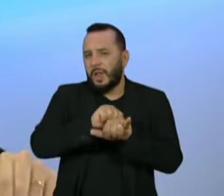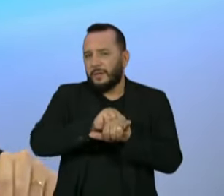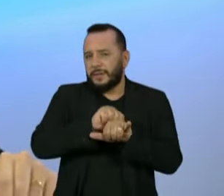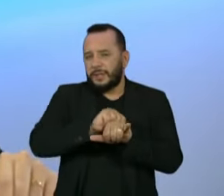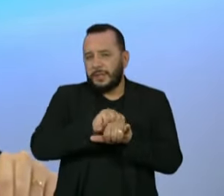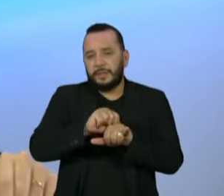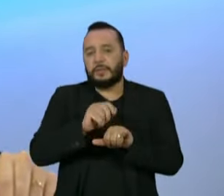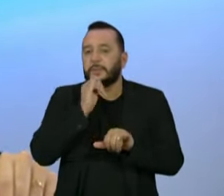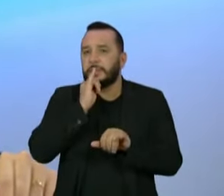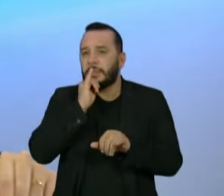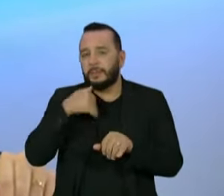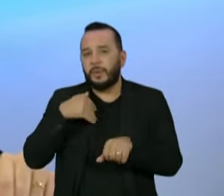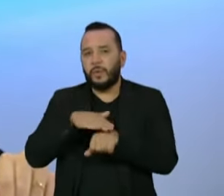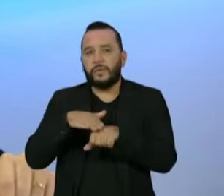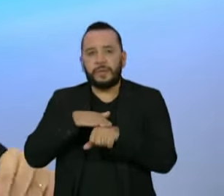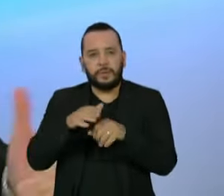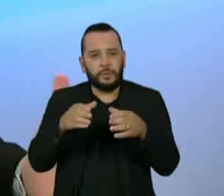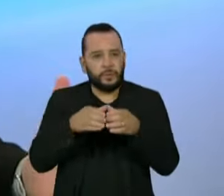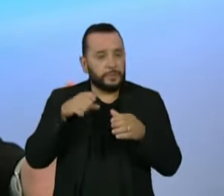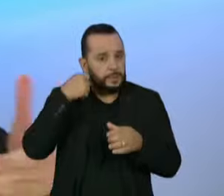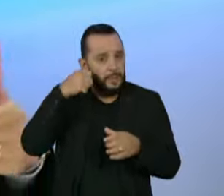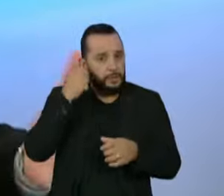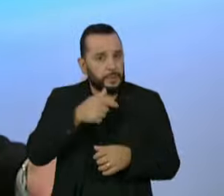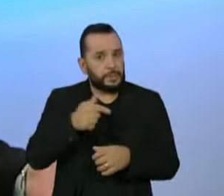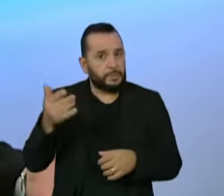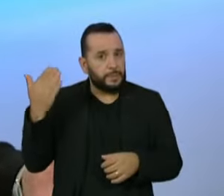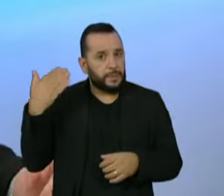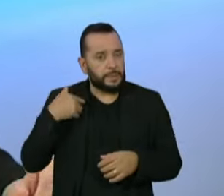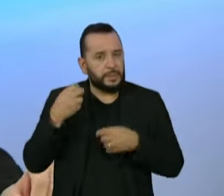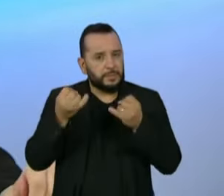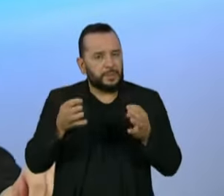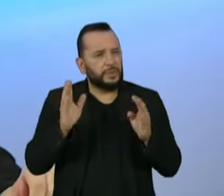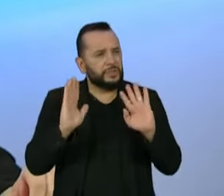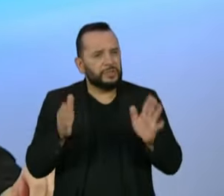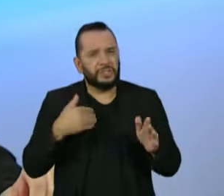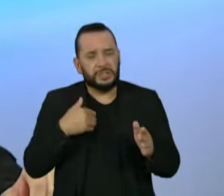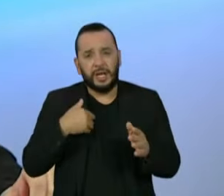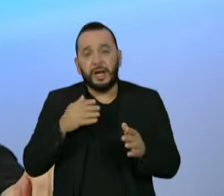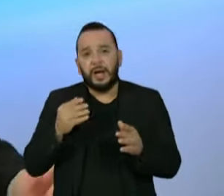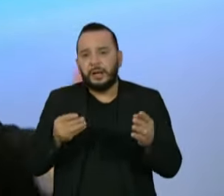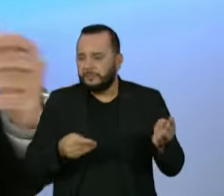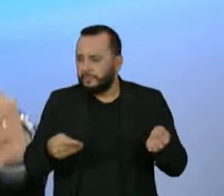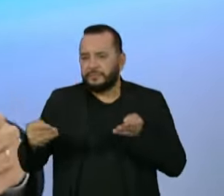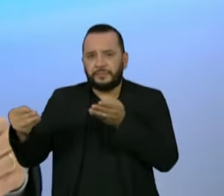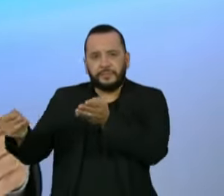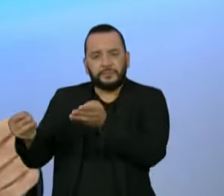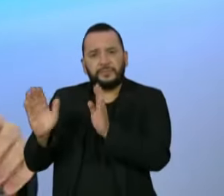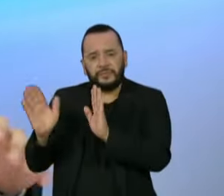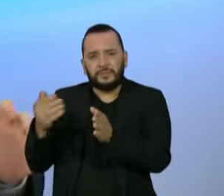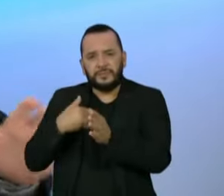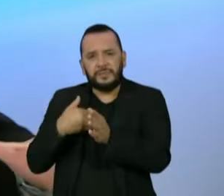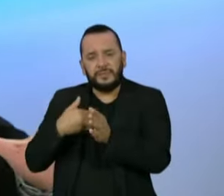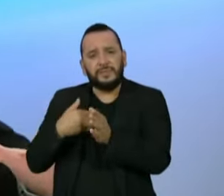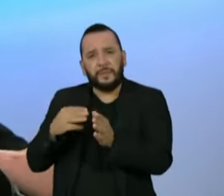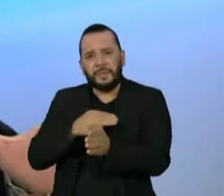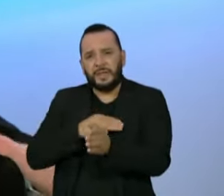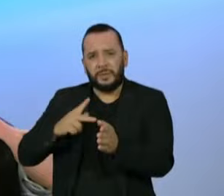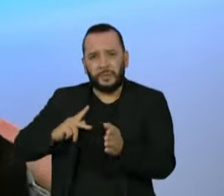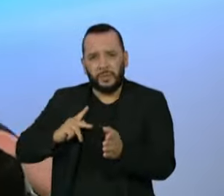Conversando com o senador na semana passada, inclusive, ele estava dizendo, poxa, nós entregamos a delação premiada para eles e eles usaram contra a gente.